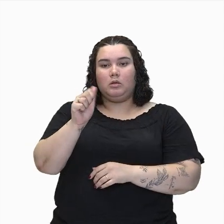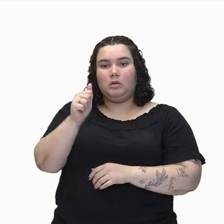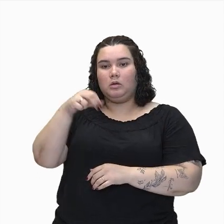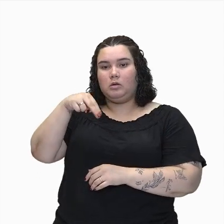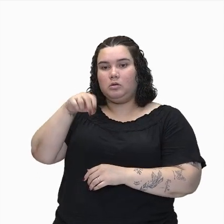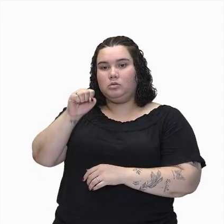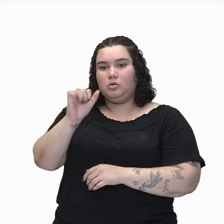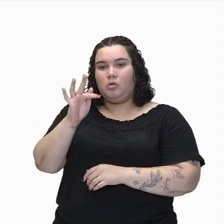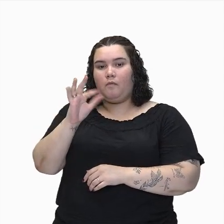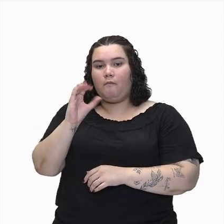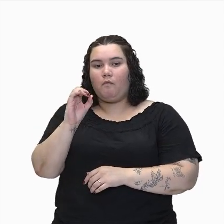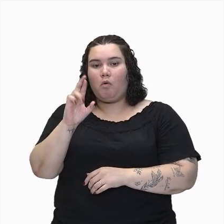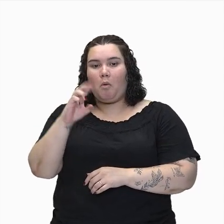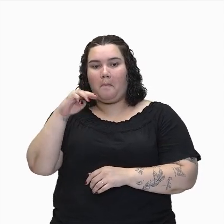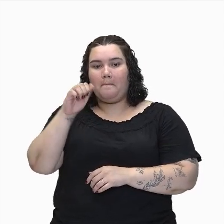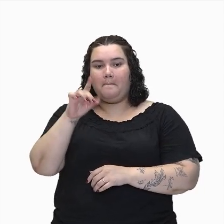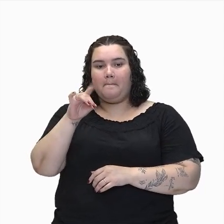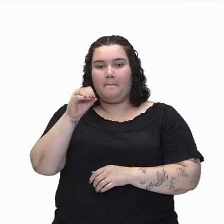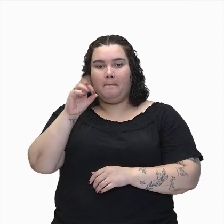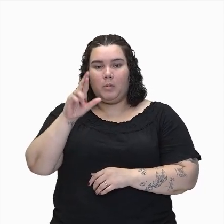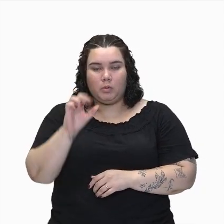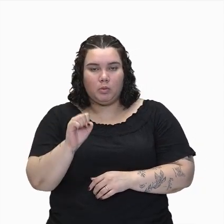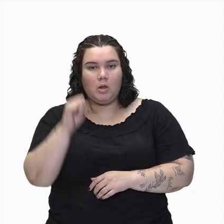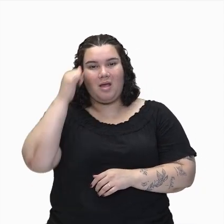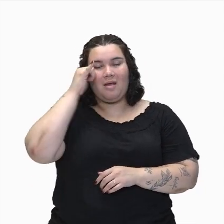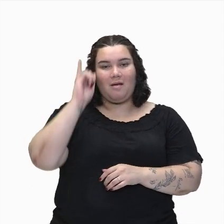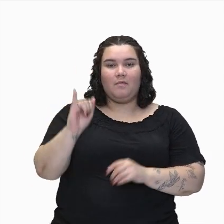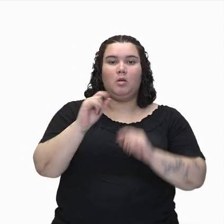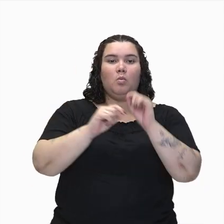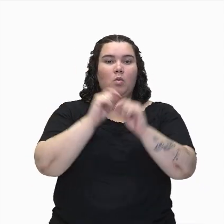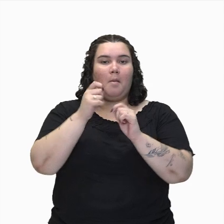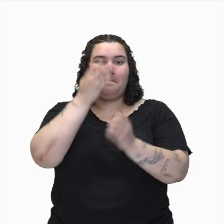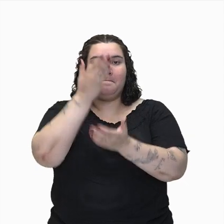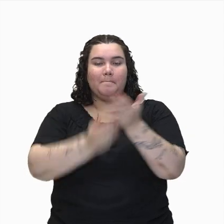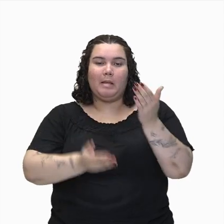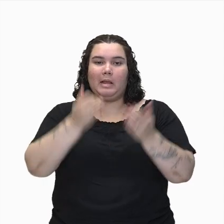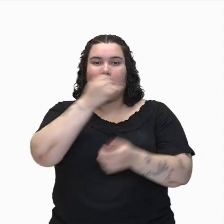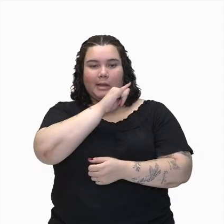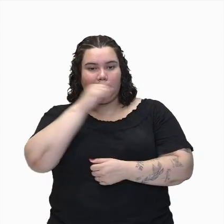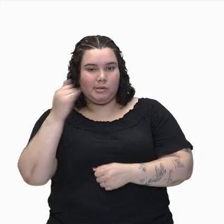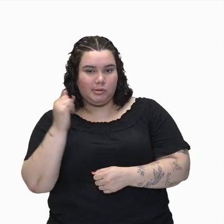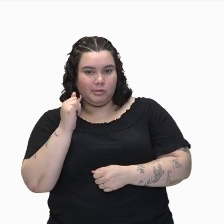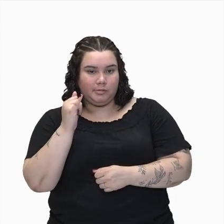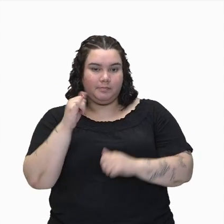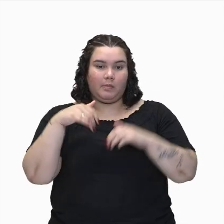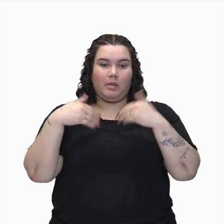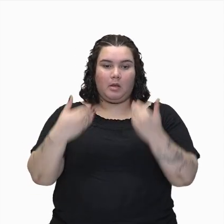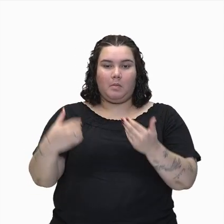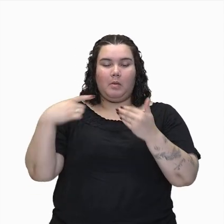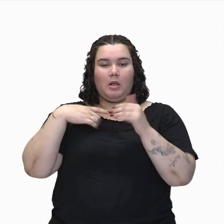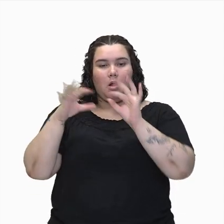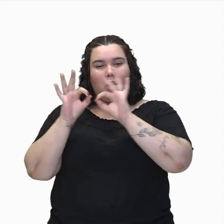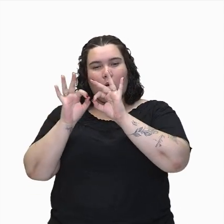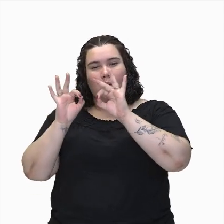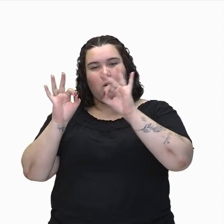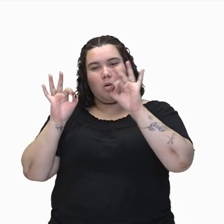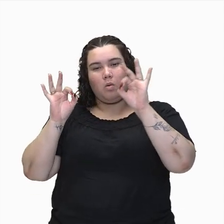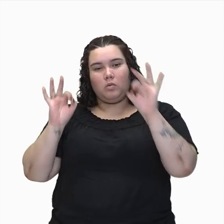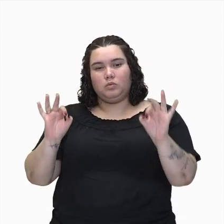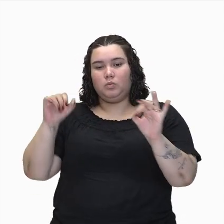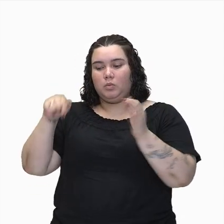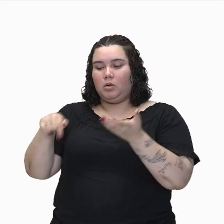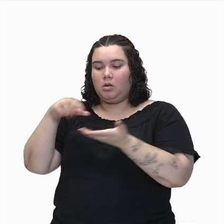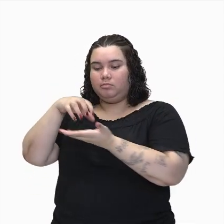elevam a tensão, evitando a perda excessiva de energia. Depois de percorrer o